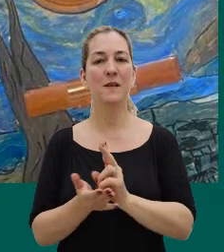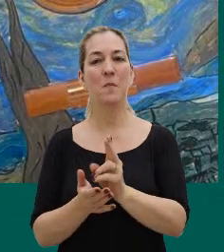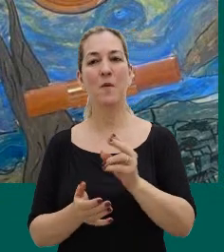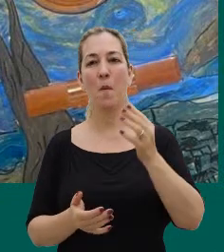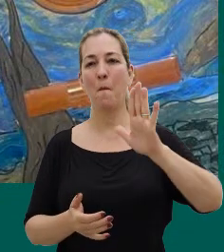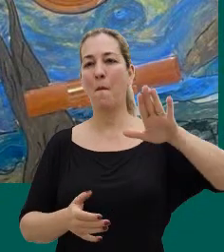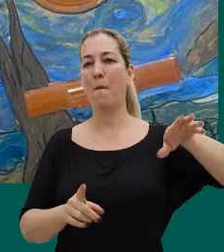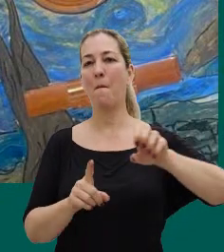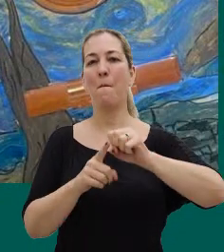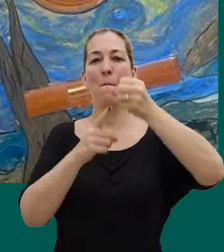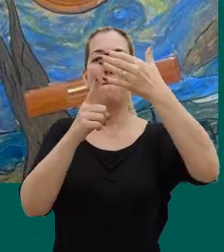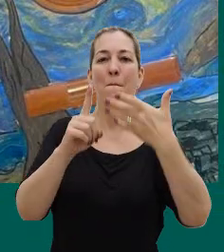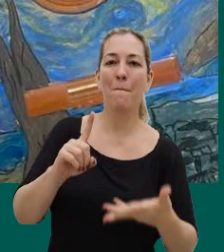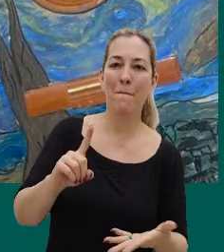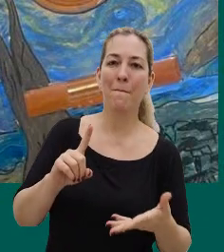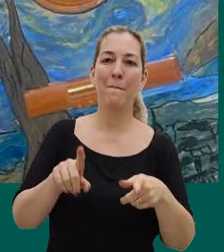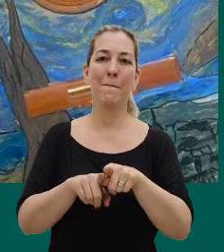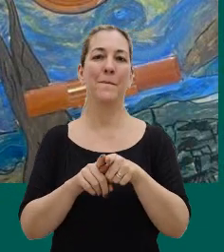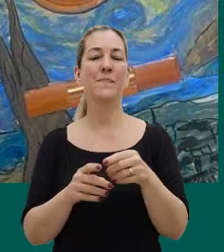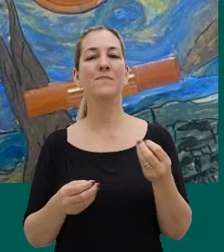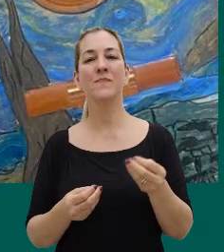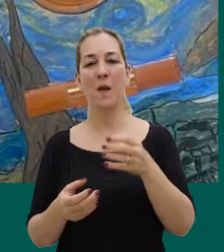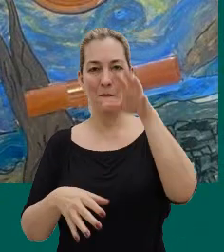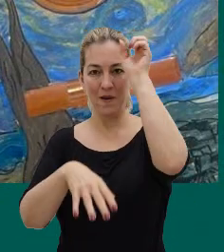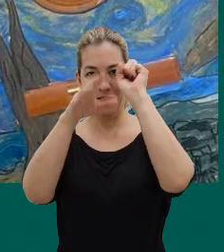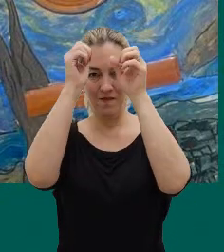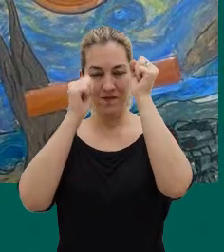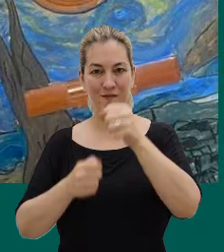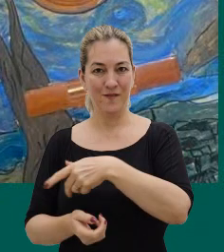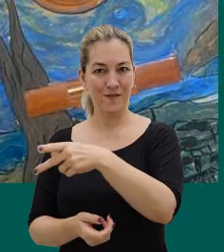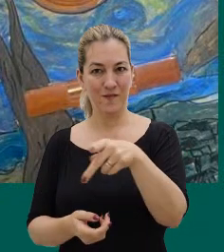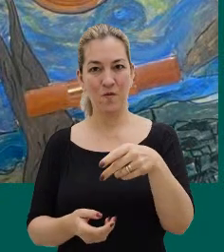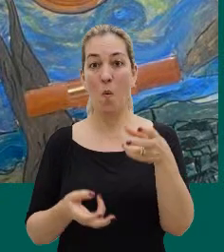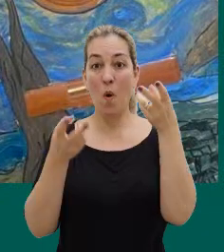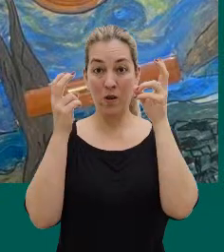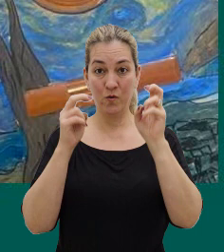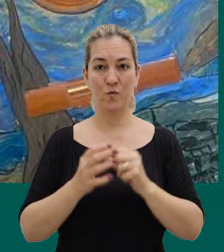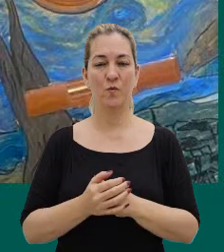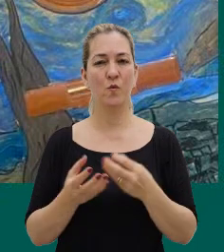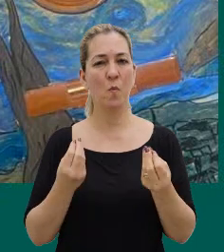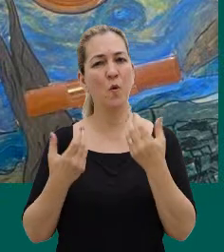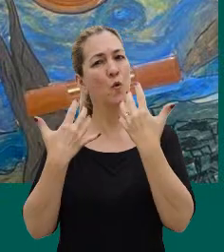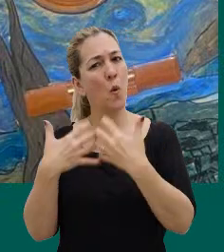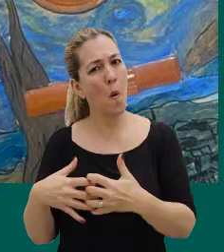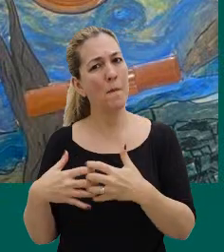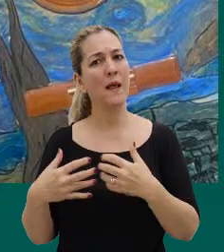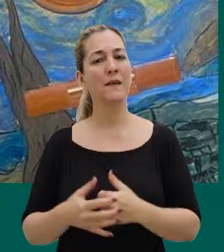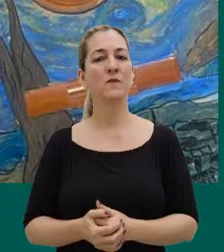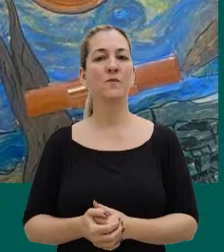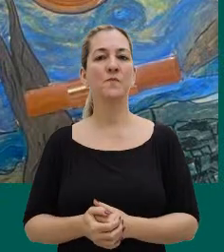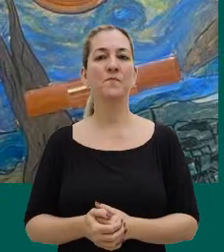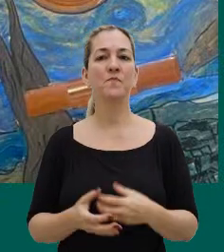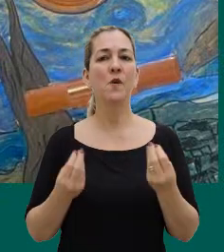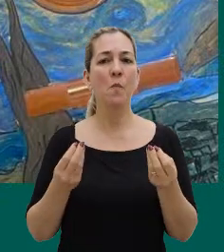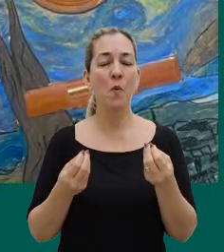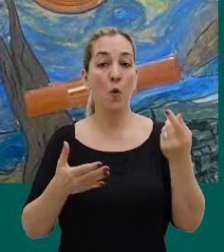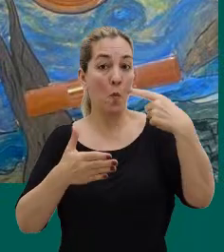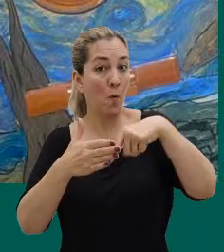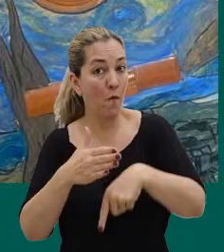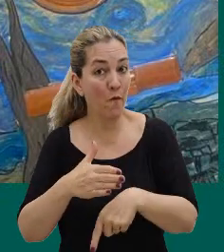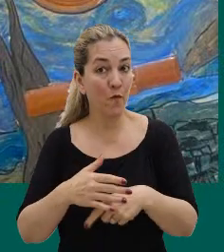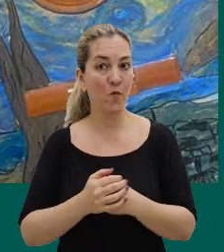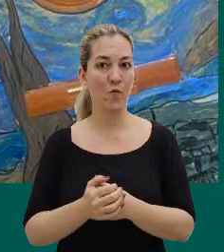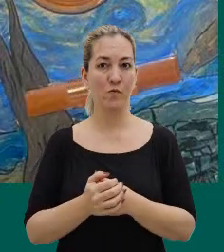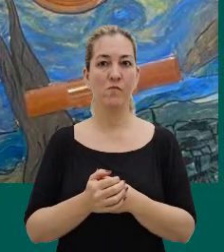honra estar aprendendo com vocês, né, acho que é realmente um assunto muito complexo, né, muito profundo,